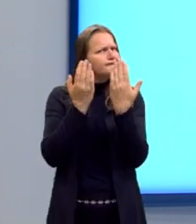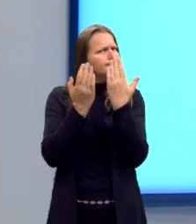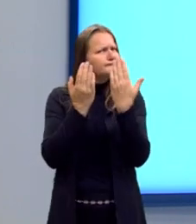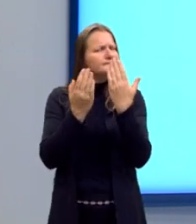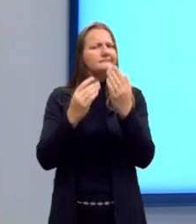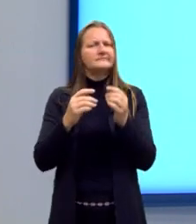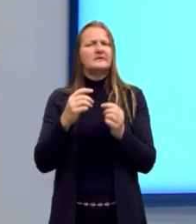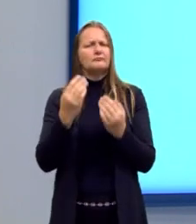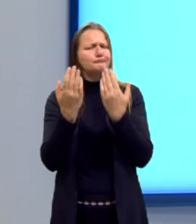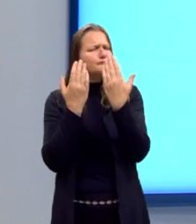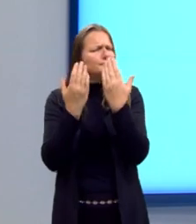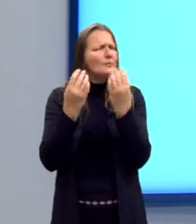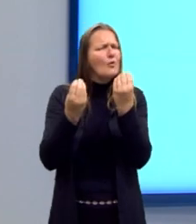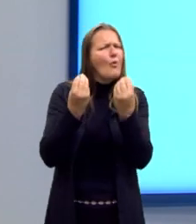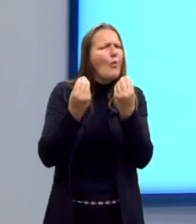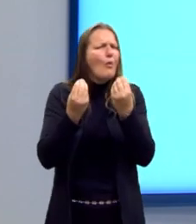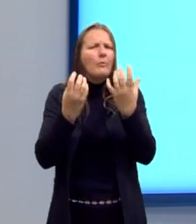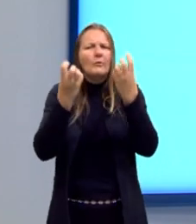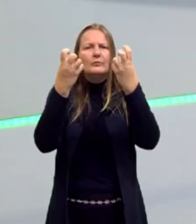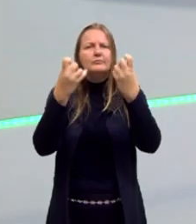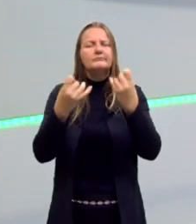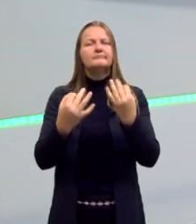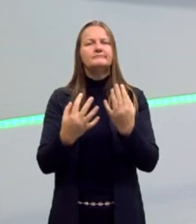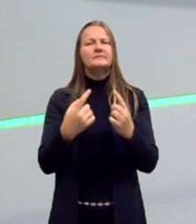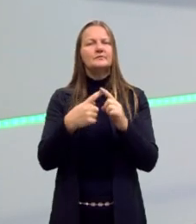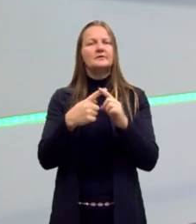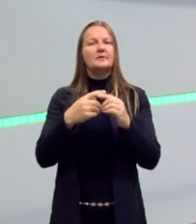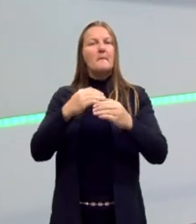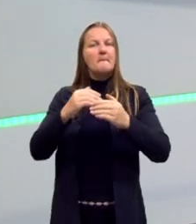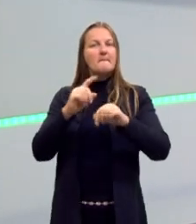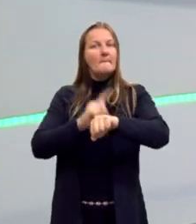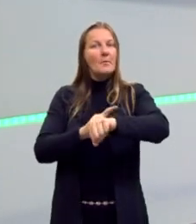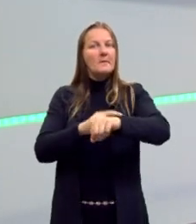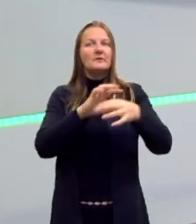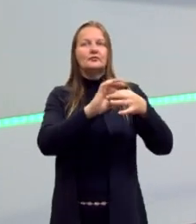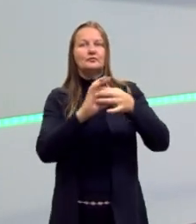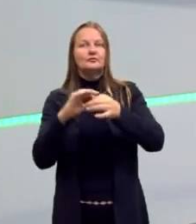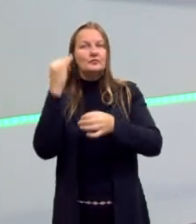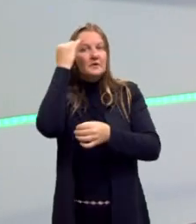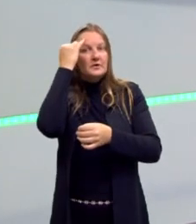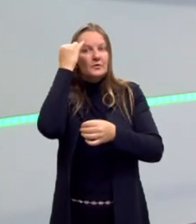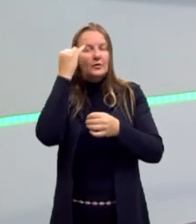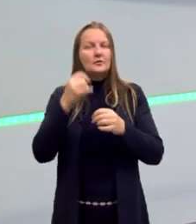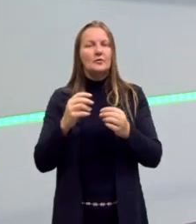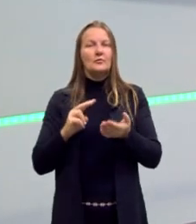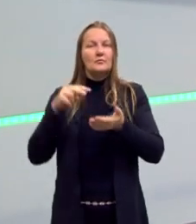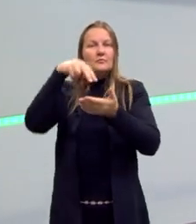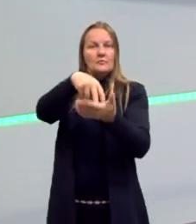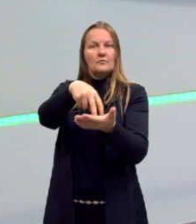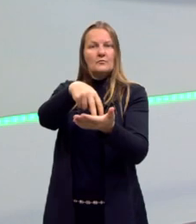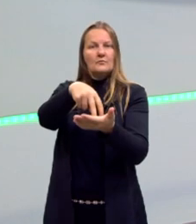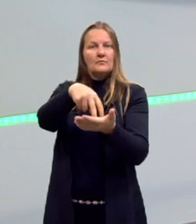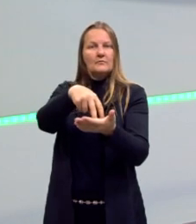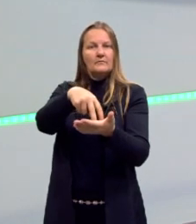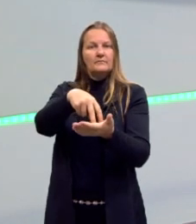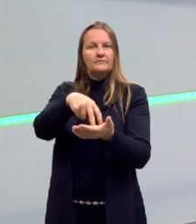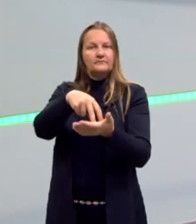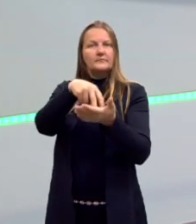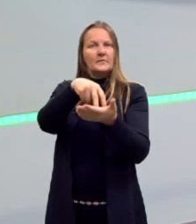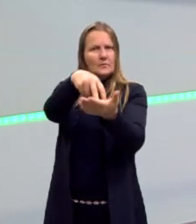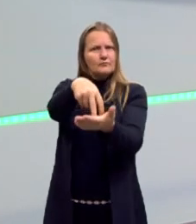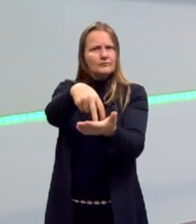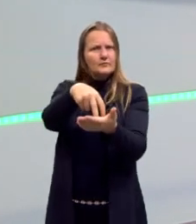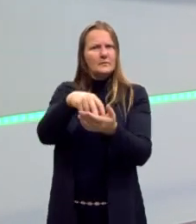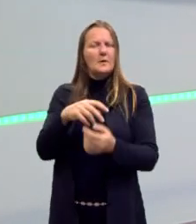na desconfiança. Por quê? Porque nós estamos passando por um momento ideológico que se chama positivismo. E o positivismo ele é mais